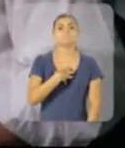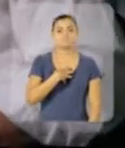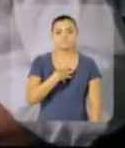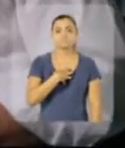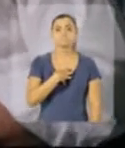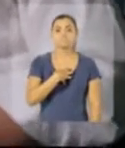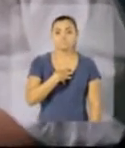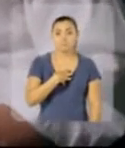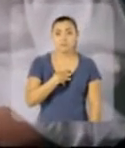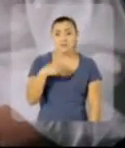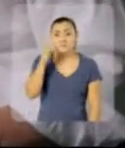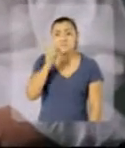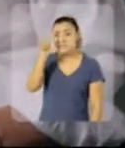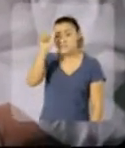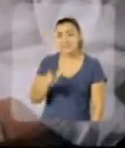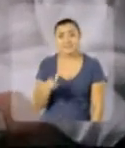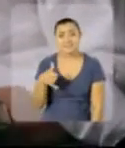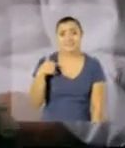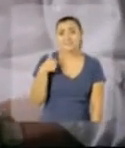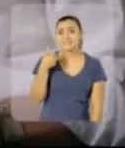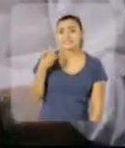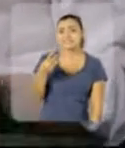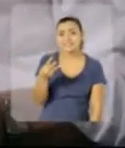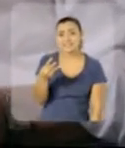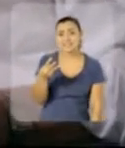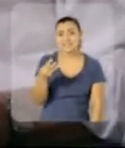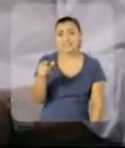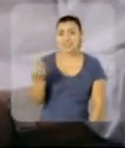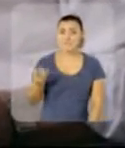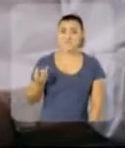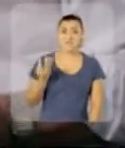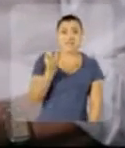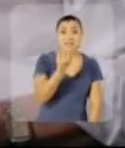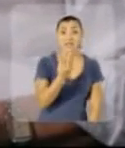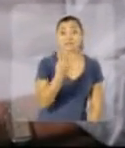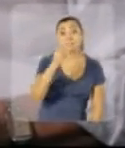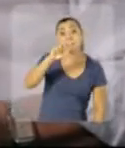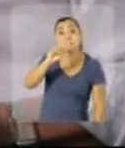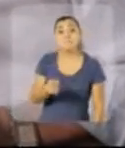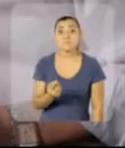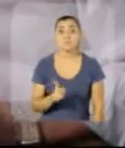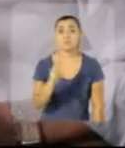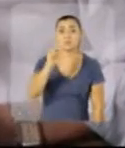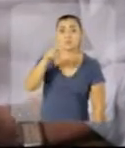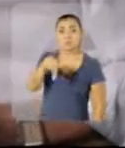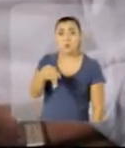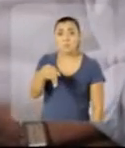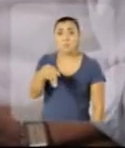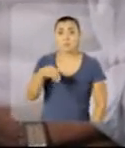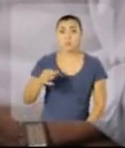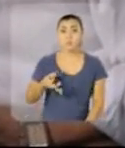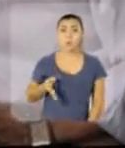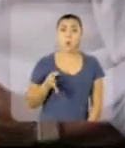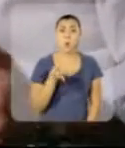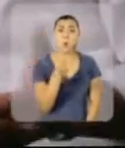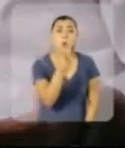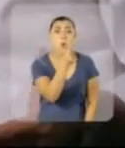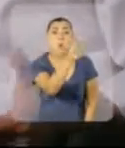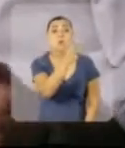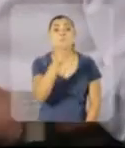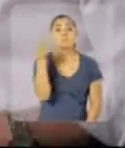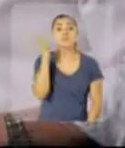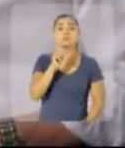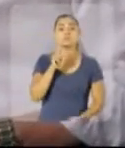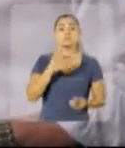entristeceu profundamente. Uma menina de 13 anos ter que viajar 3 mil quilômetros